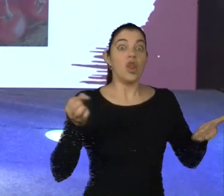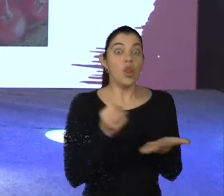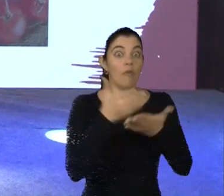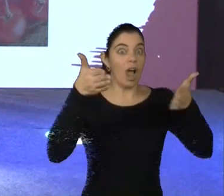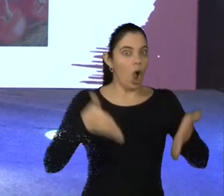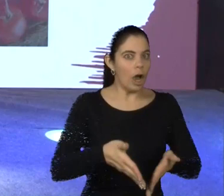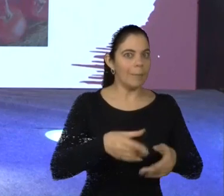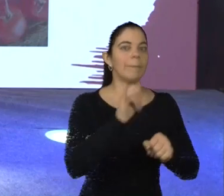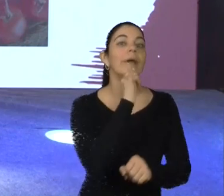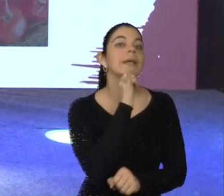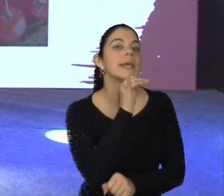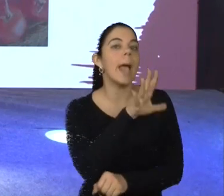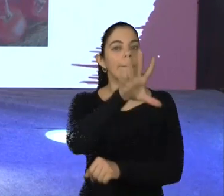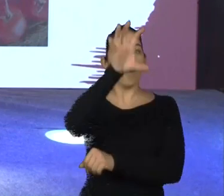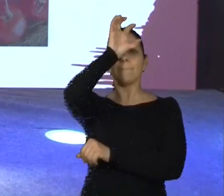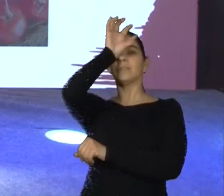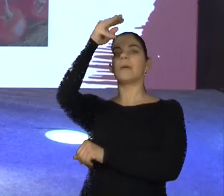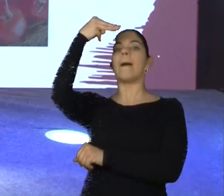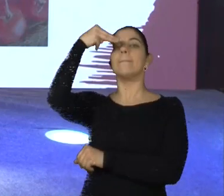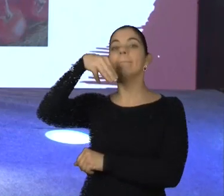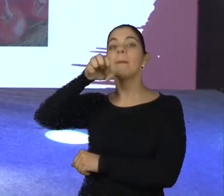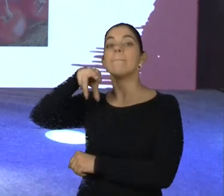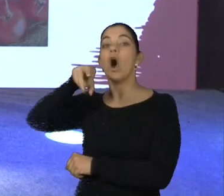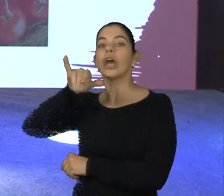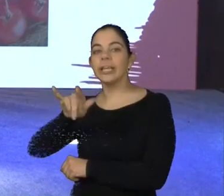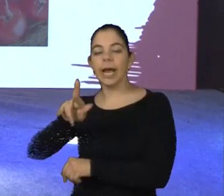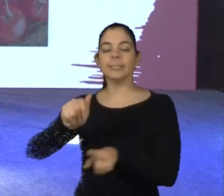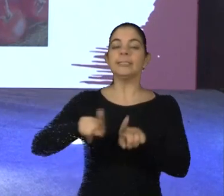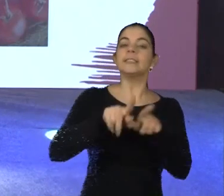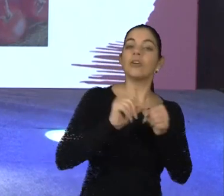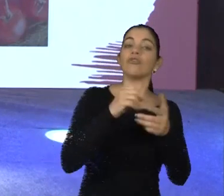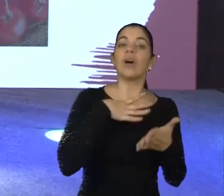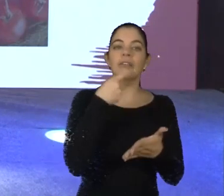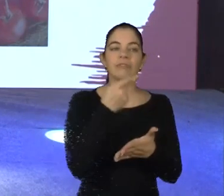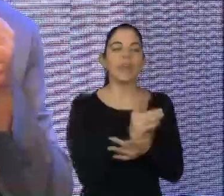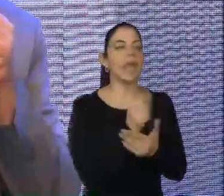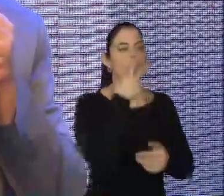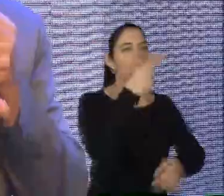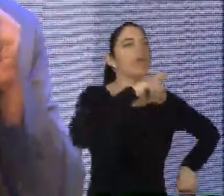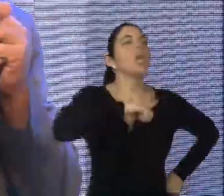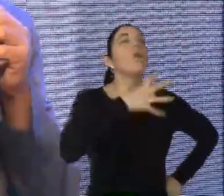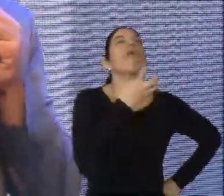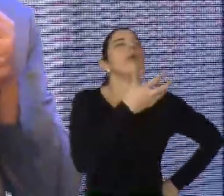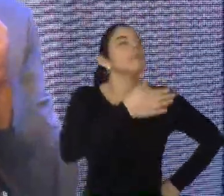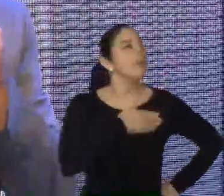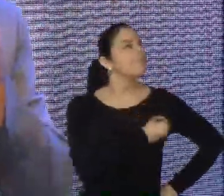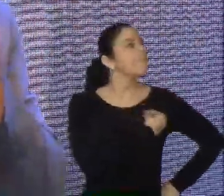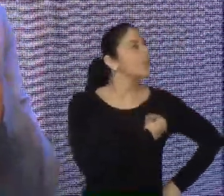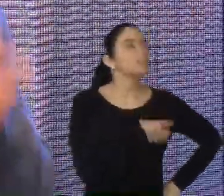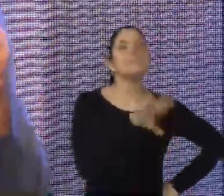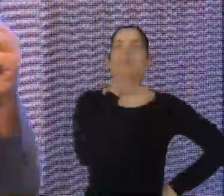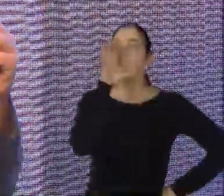memorização, mostrando, mais uma vez, que não são simplesmente as terapias, mas também o combustível que eu coloco para dentro da minha vida, através da